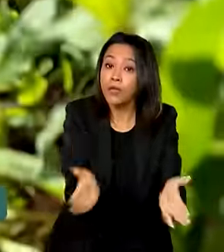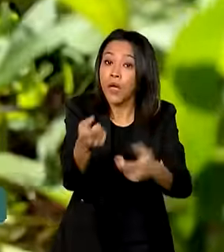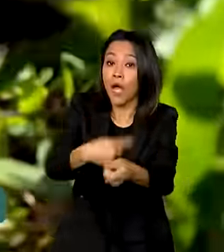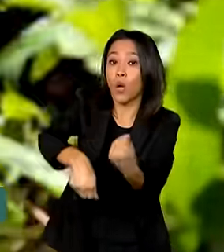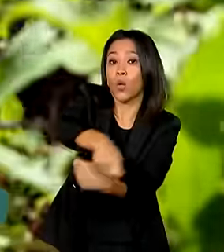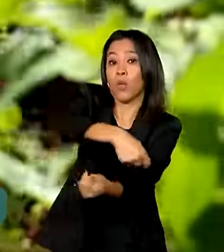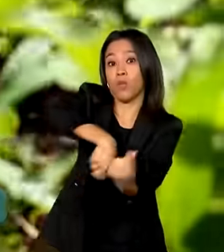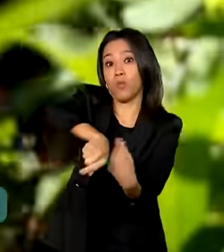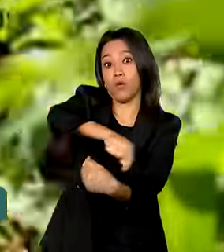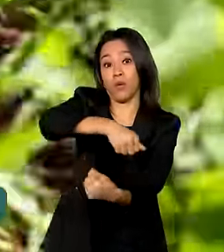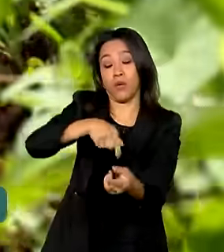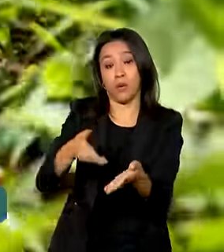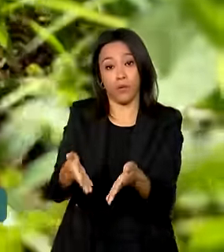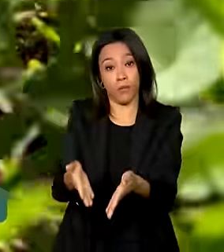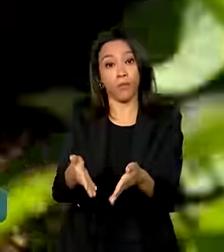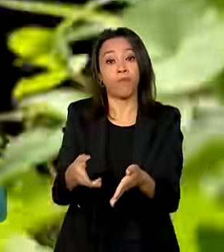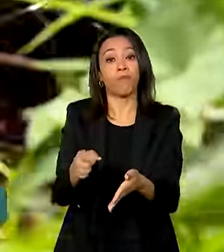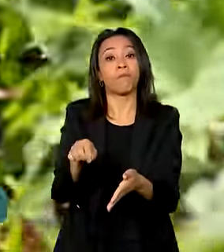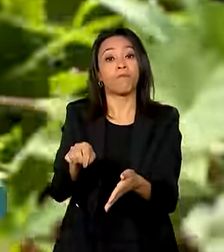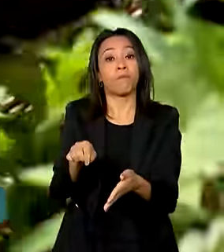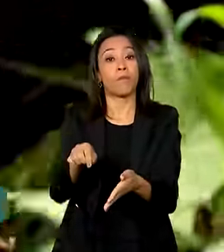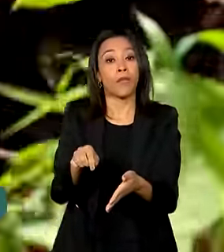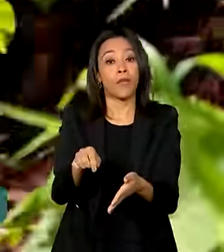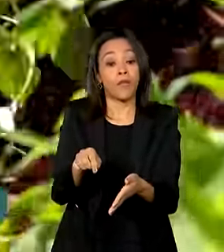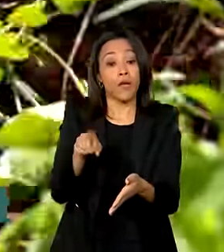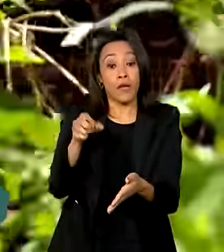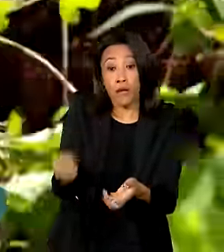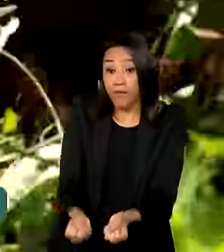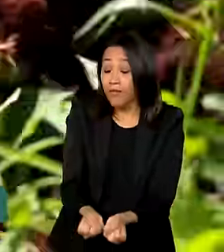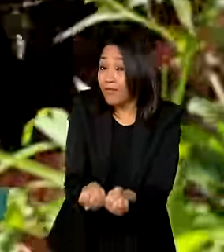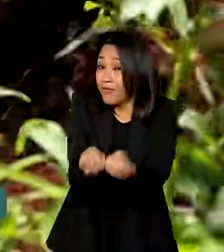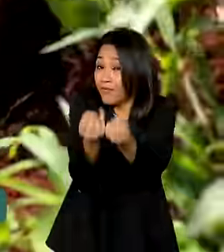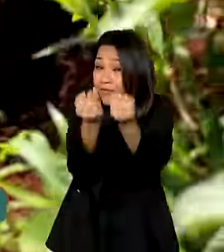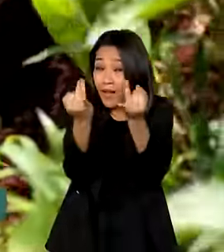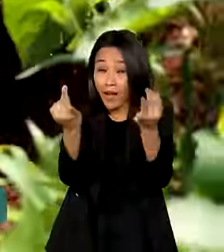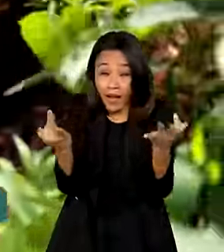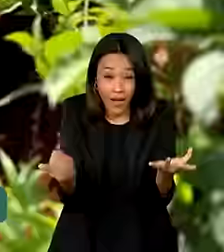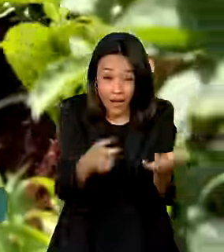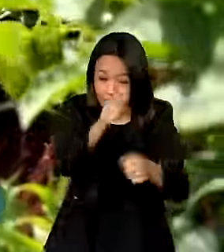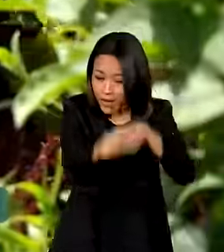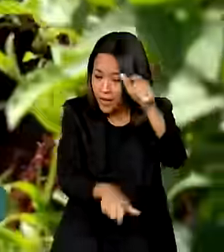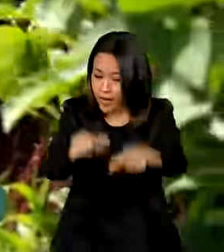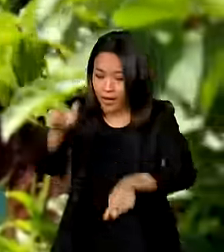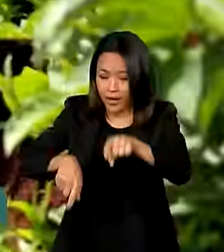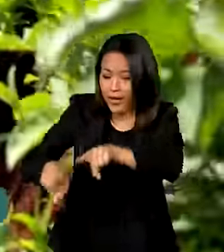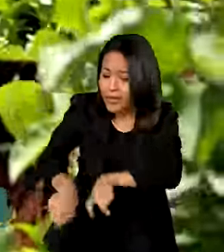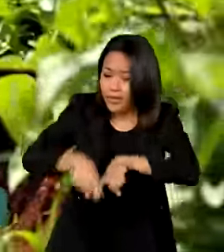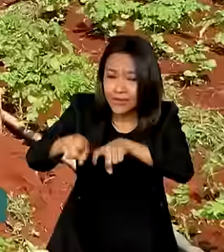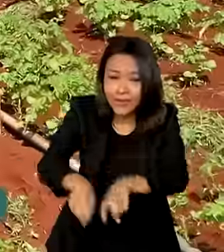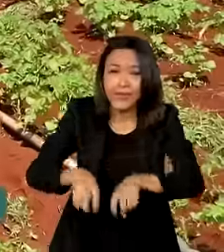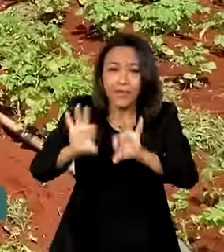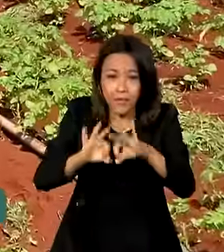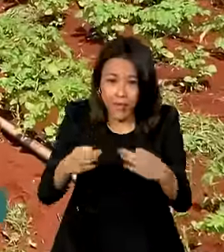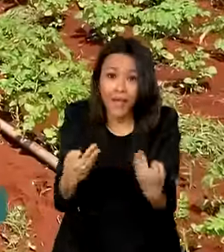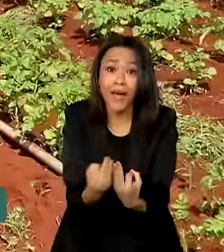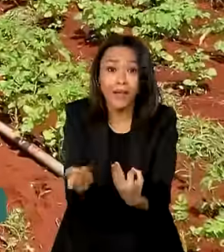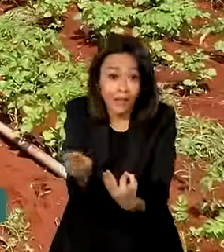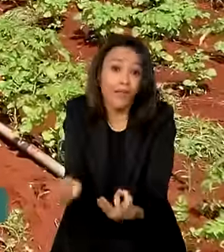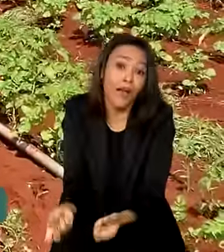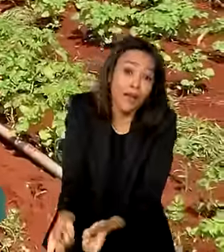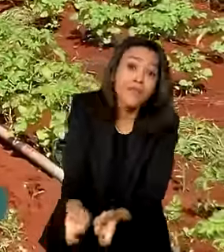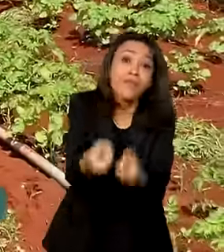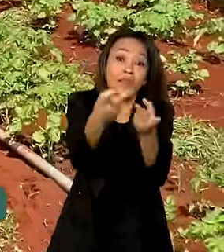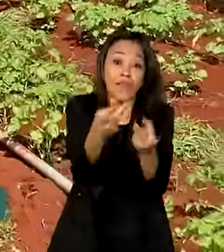formal, milhares de pequenos agricultores, familiares, que vão poder vender os seus